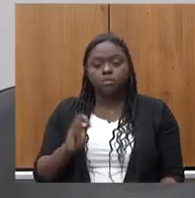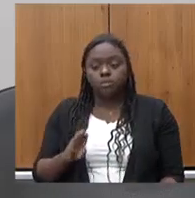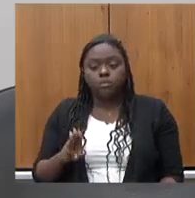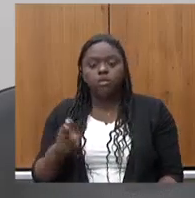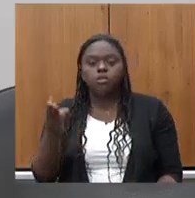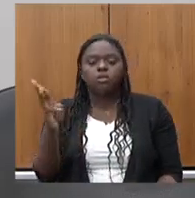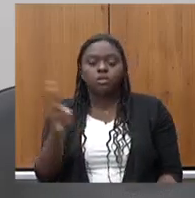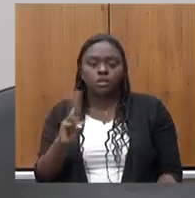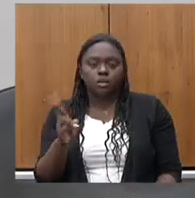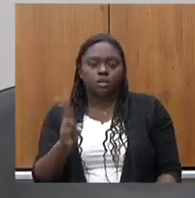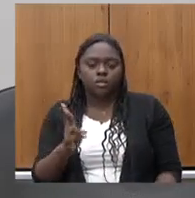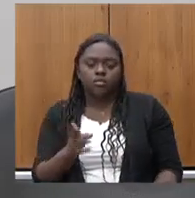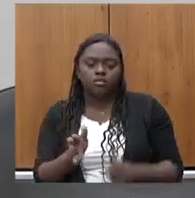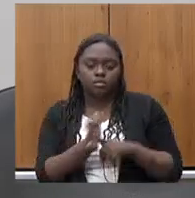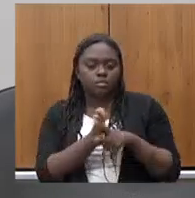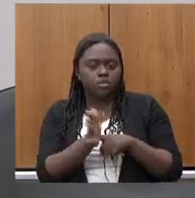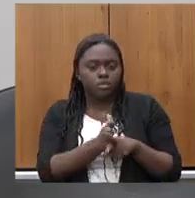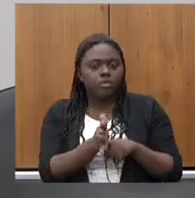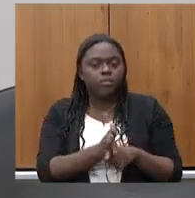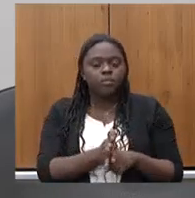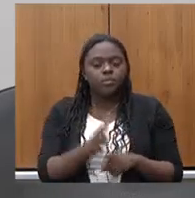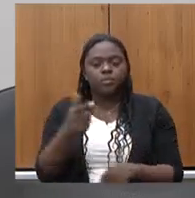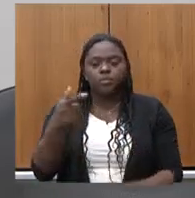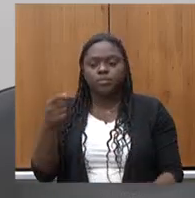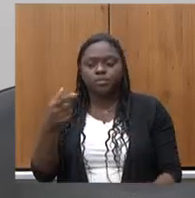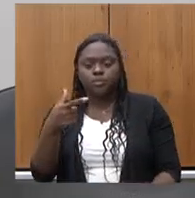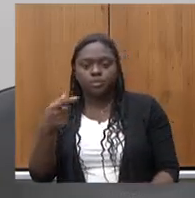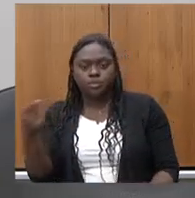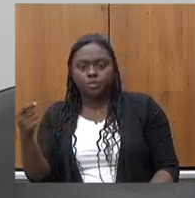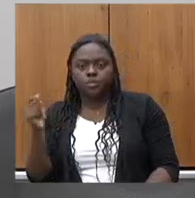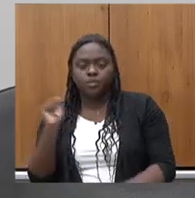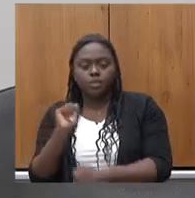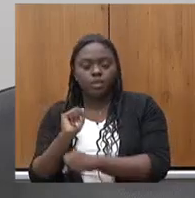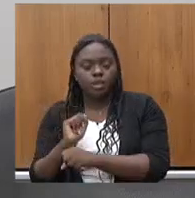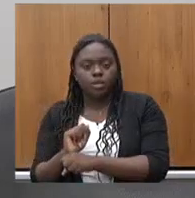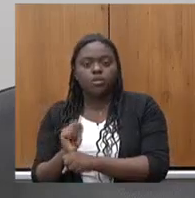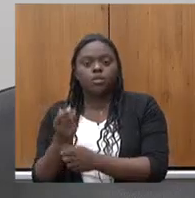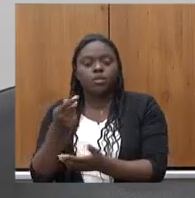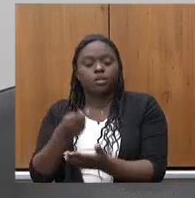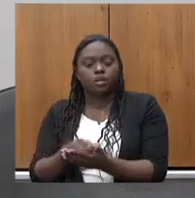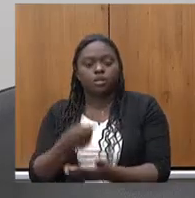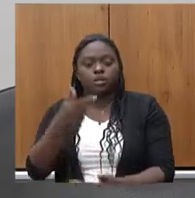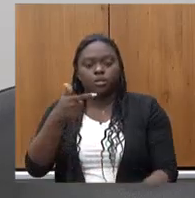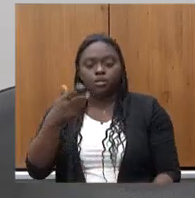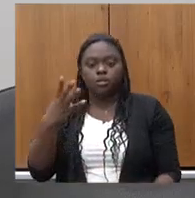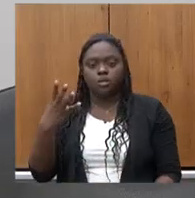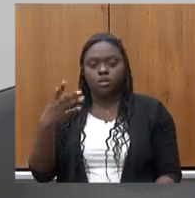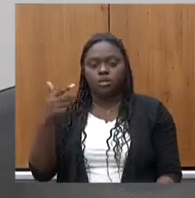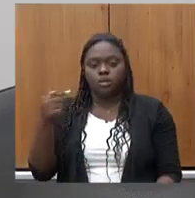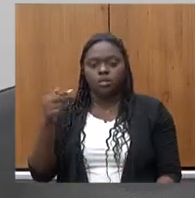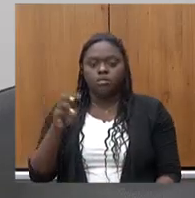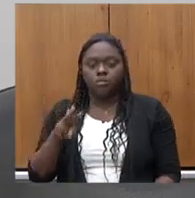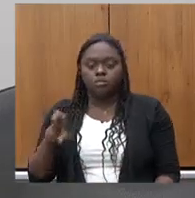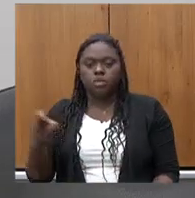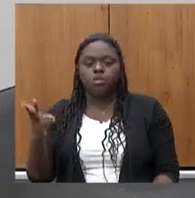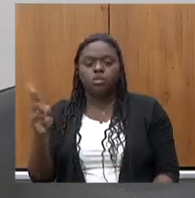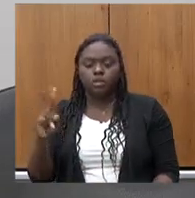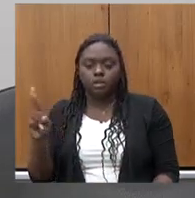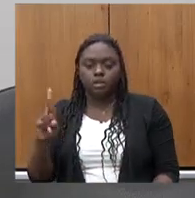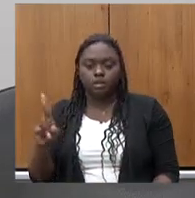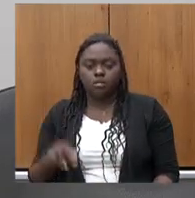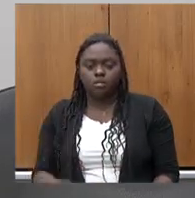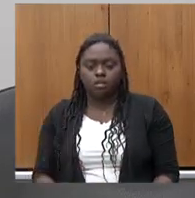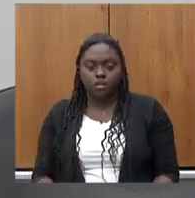FAPMIG em 2020 o governo Zema deixou de investir 247 milhões de reais na FAPMIG